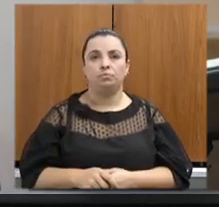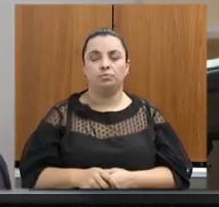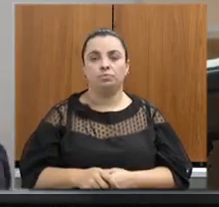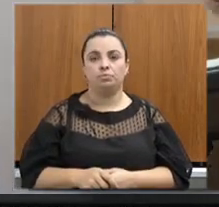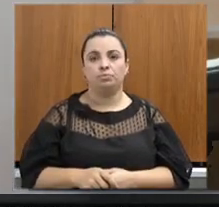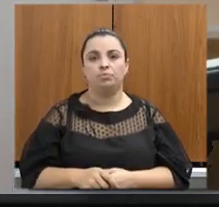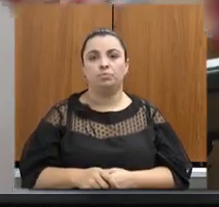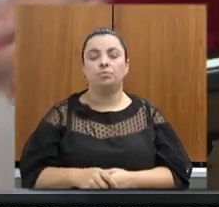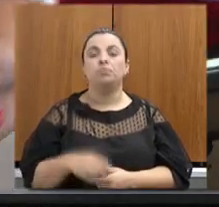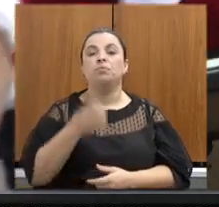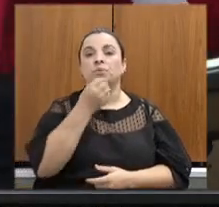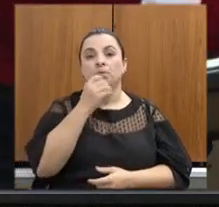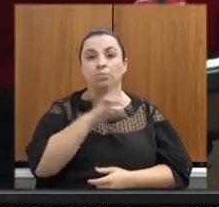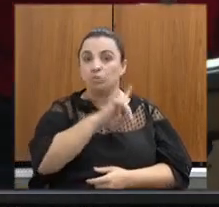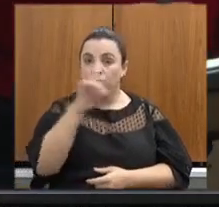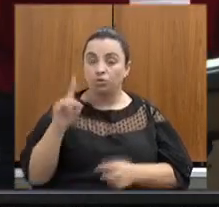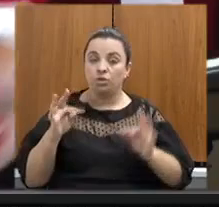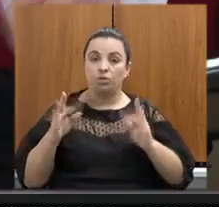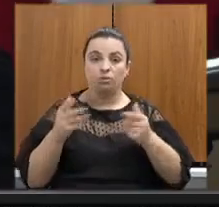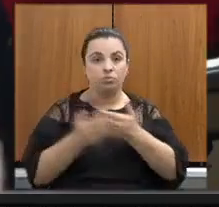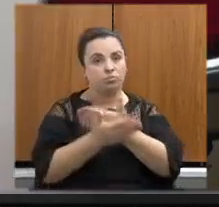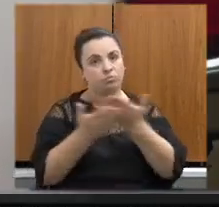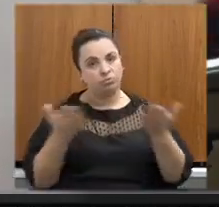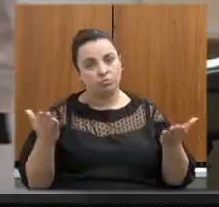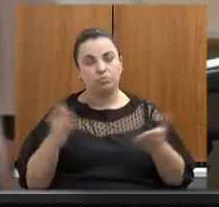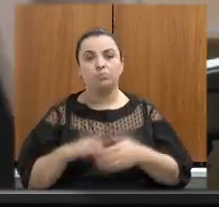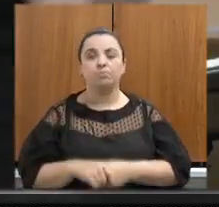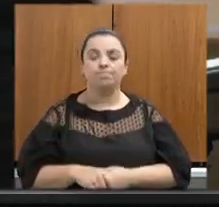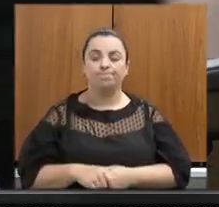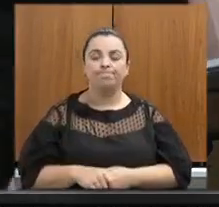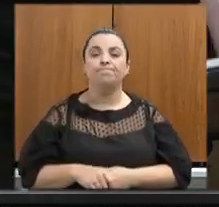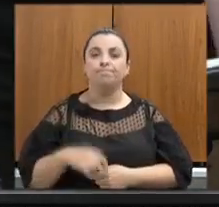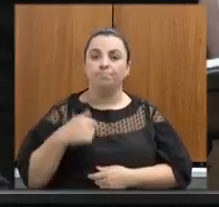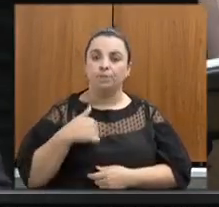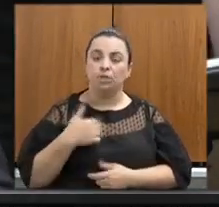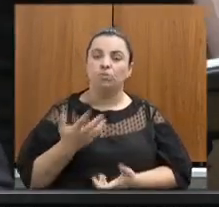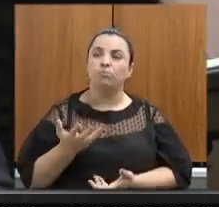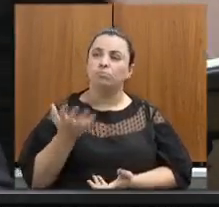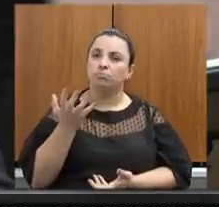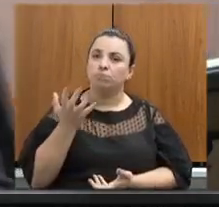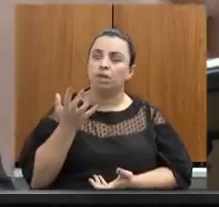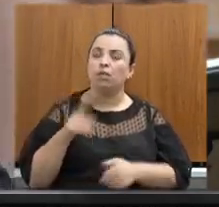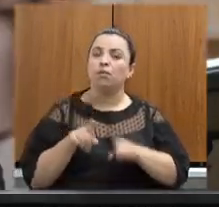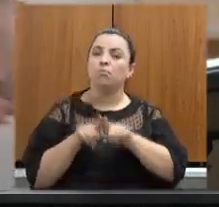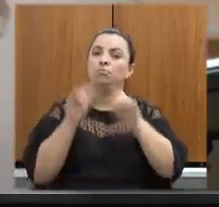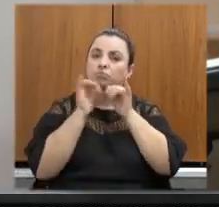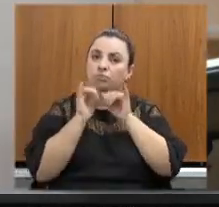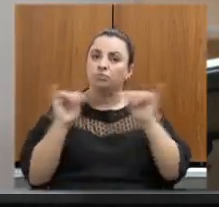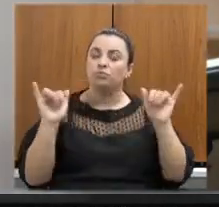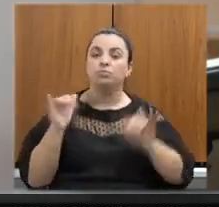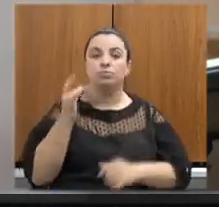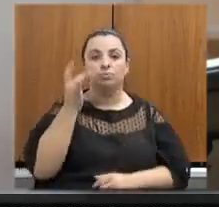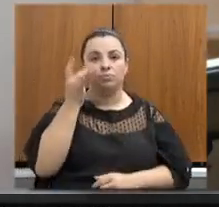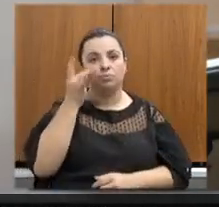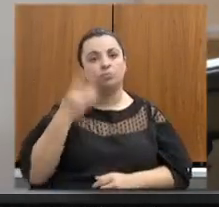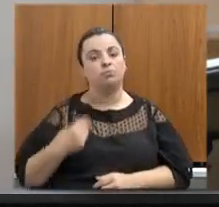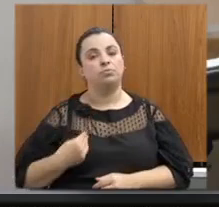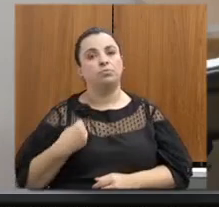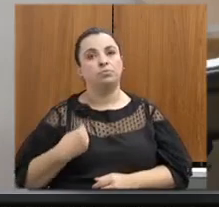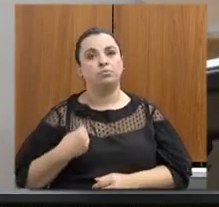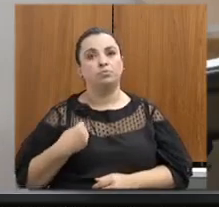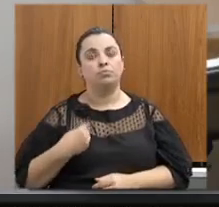Bom dia a todos. Eu quero aproveitar e registrar a presença do nosso colega